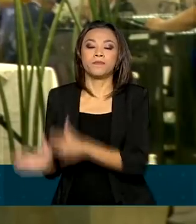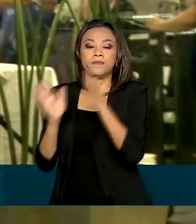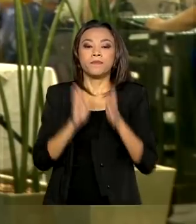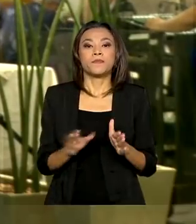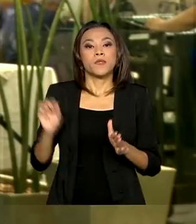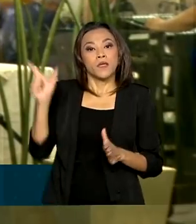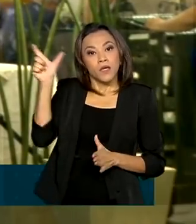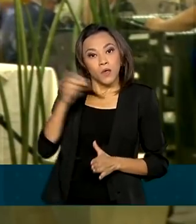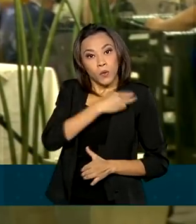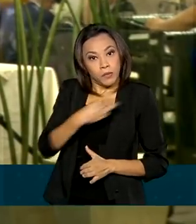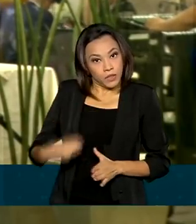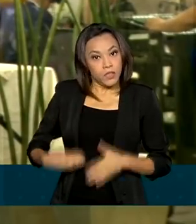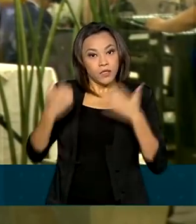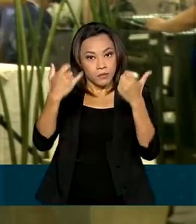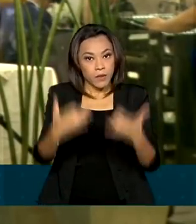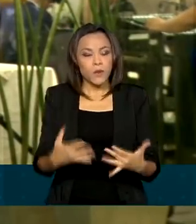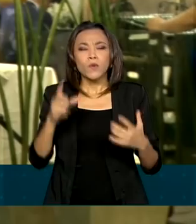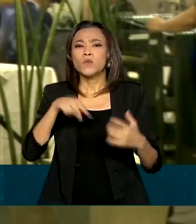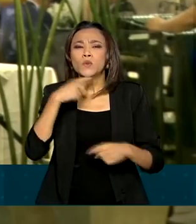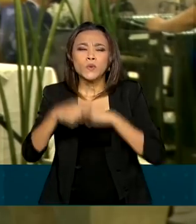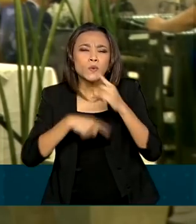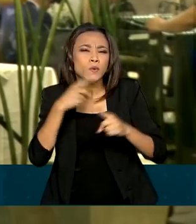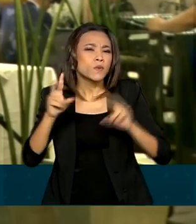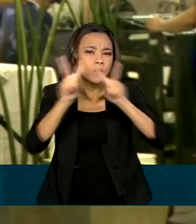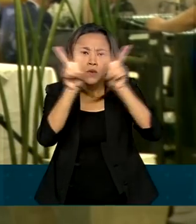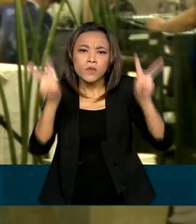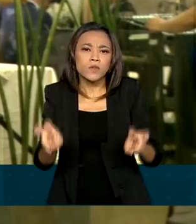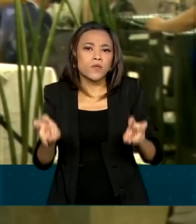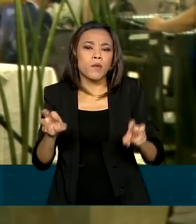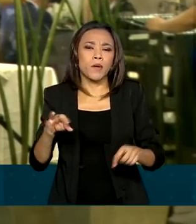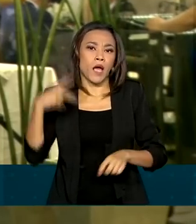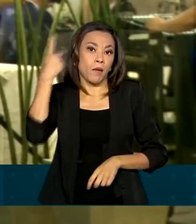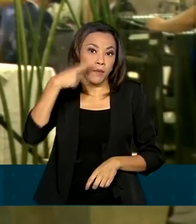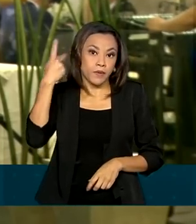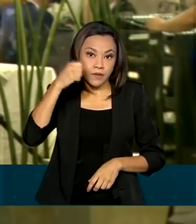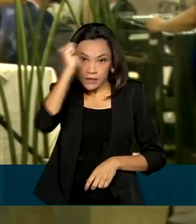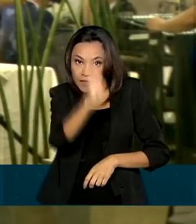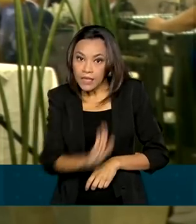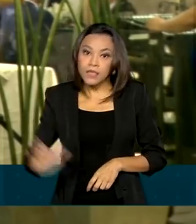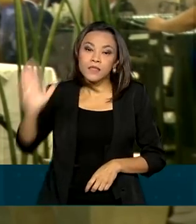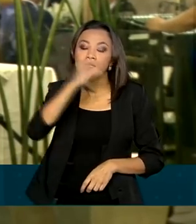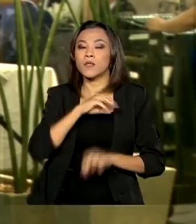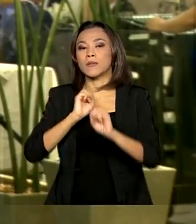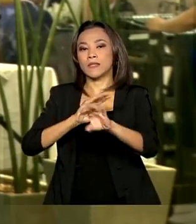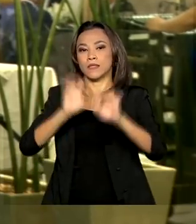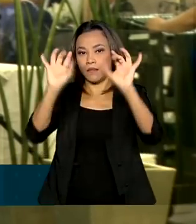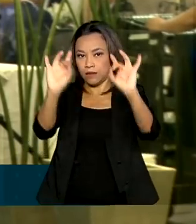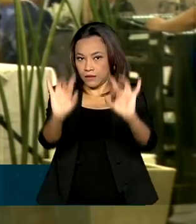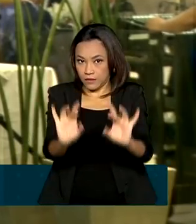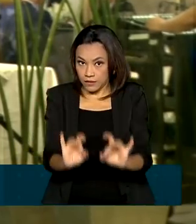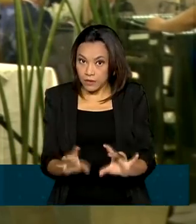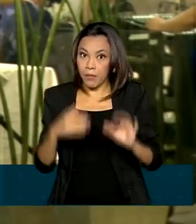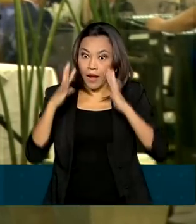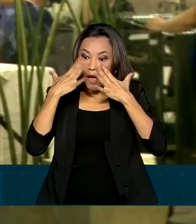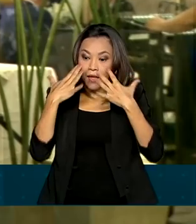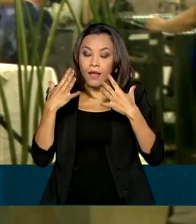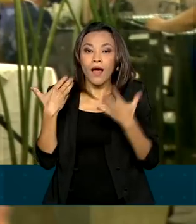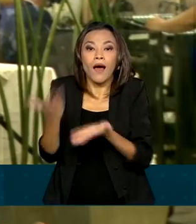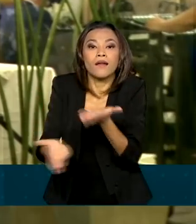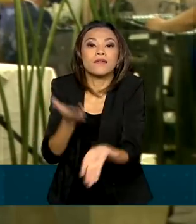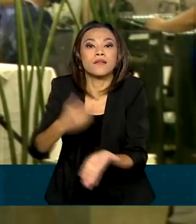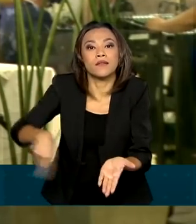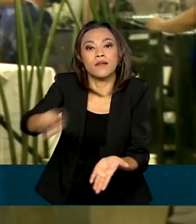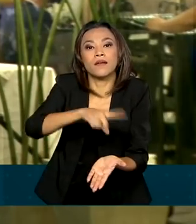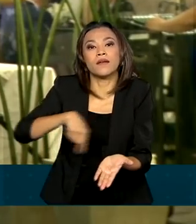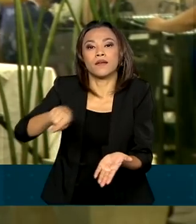esclareceu dúvidas sobre a Política Nacional de Educação Especial, que busca ampliar o atendimento a estudantes com deficiência que tenham